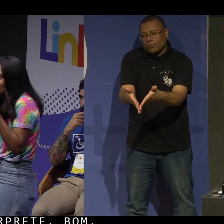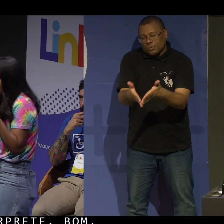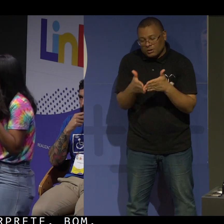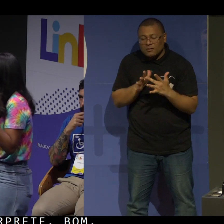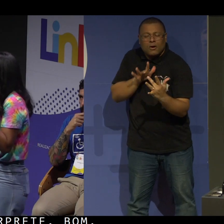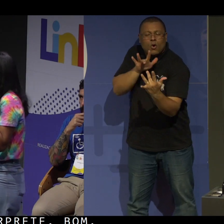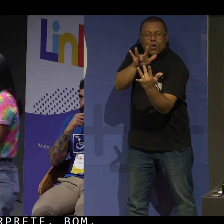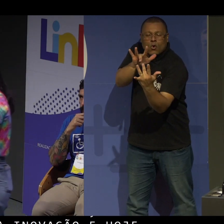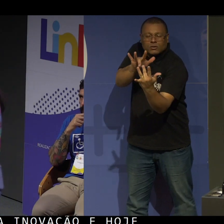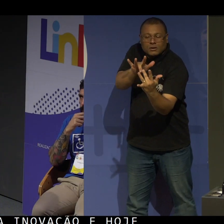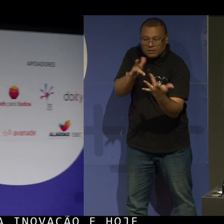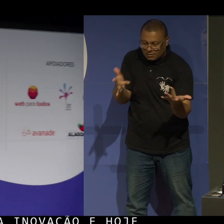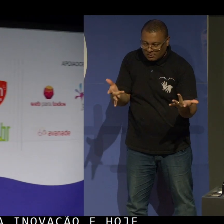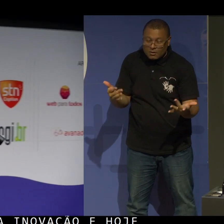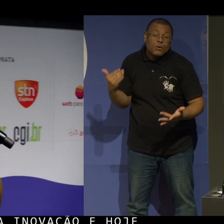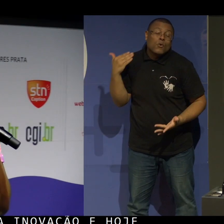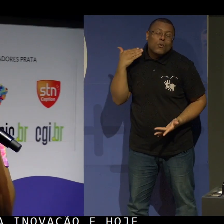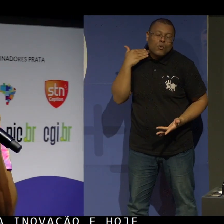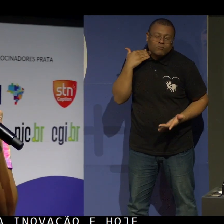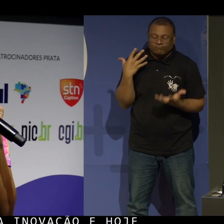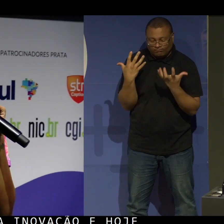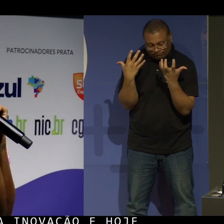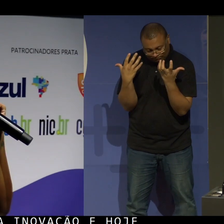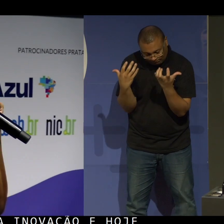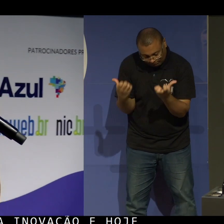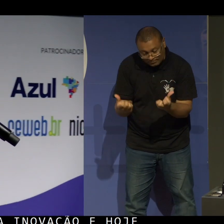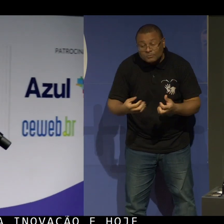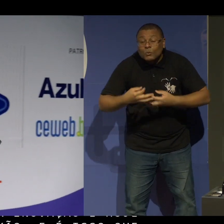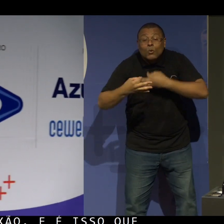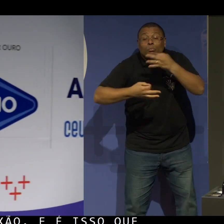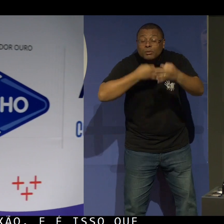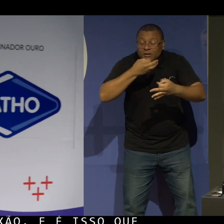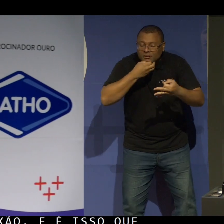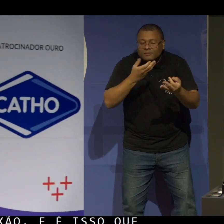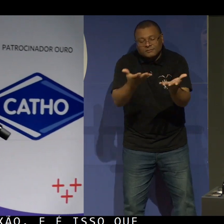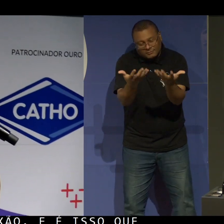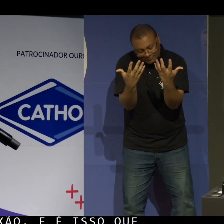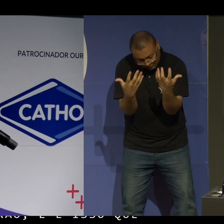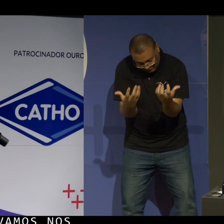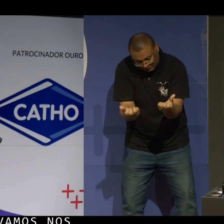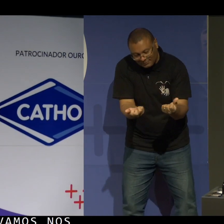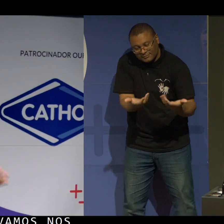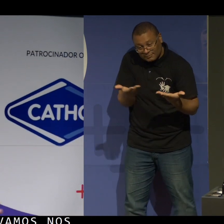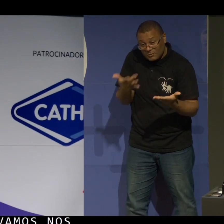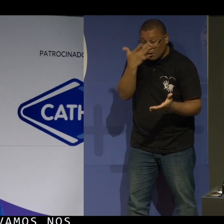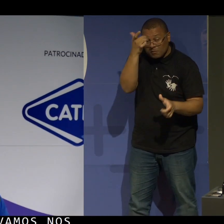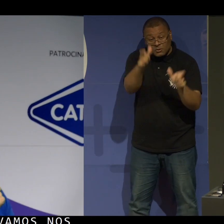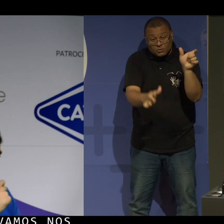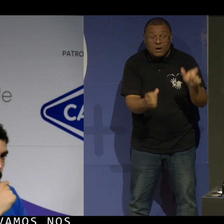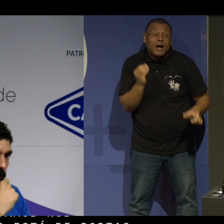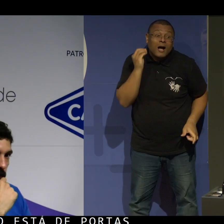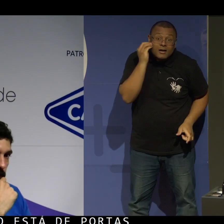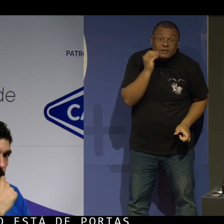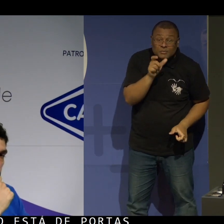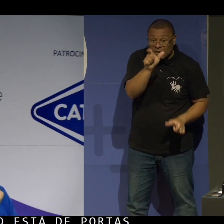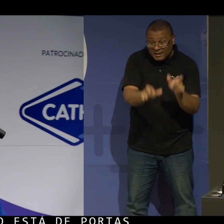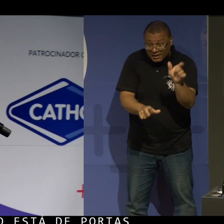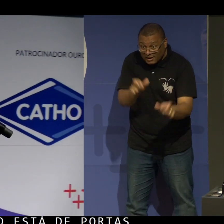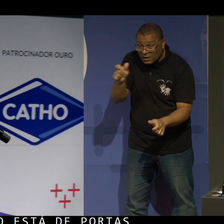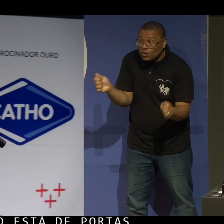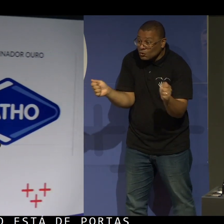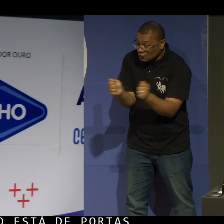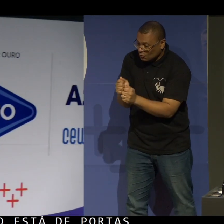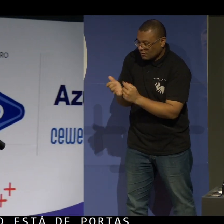Vamos nos conectar. O banco está de portas abertas para ouvir as pessoas. Porque, de novo, a experiência da pessoa, junto com a